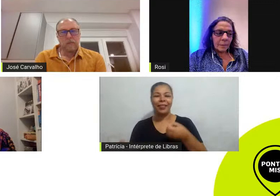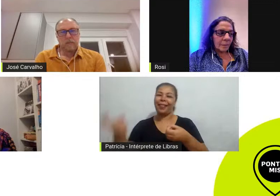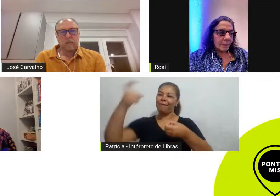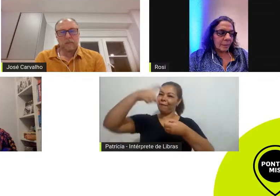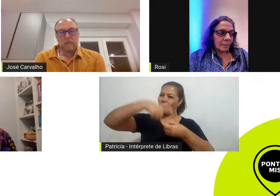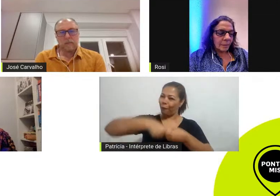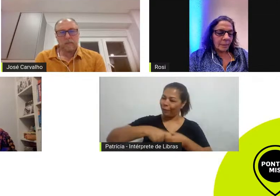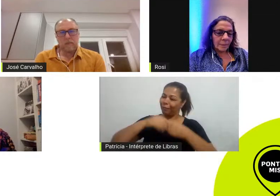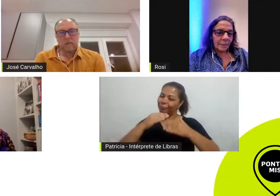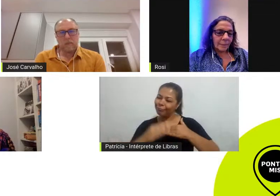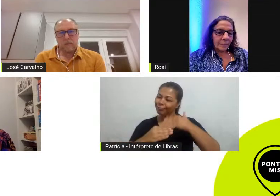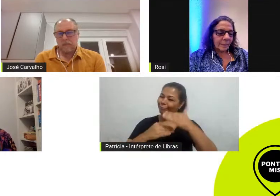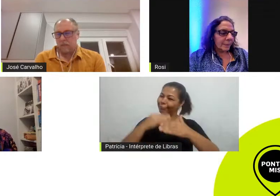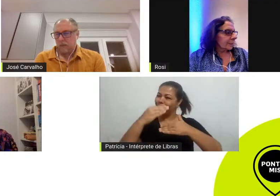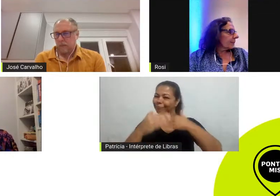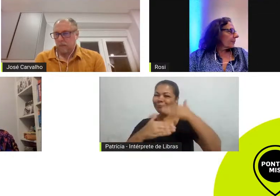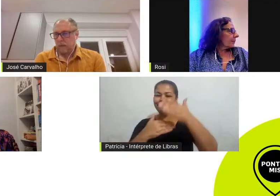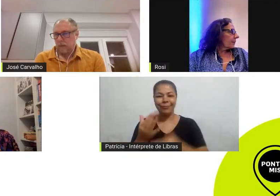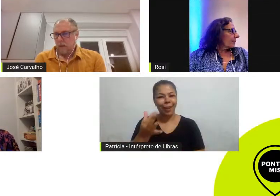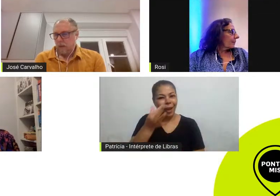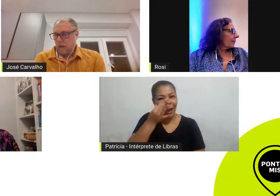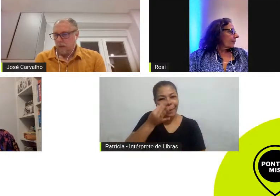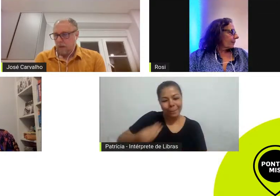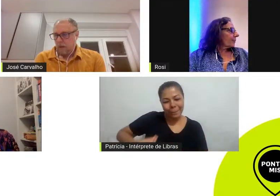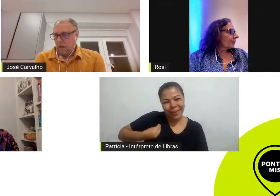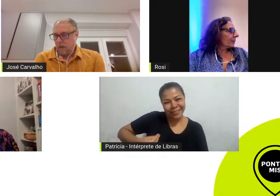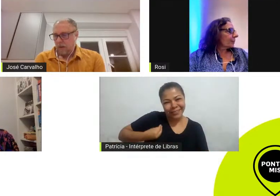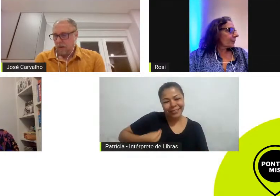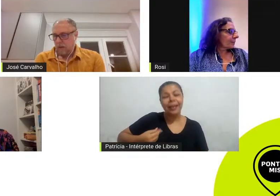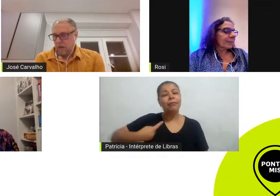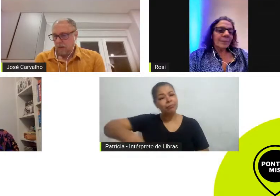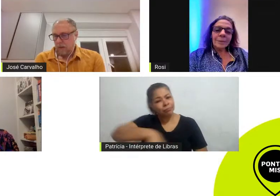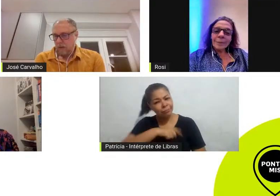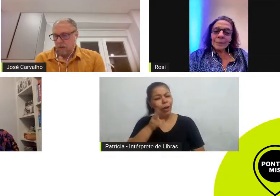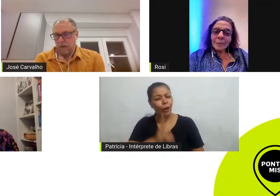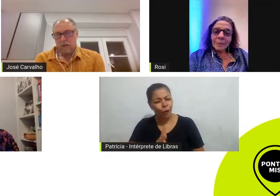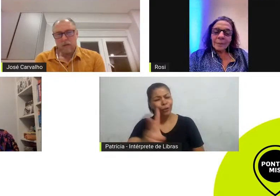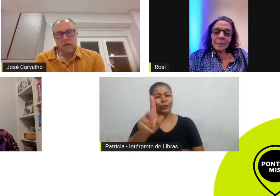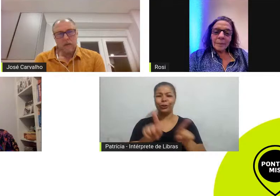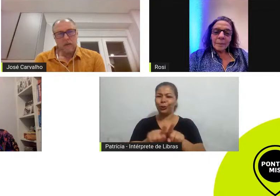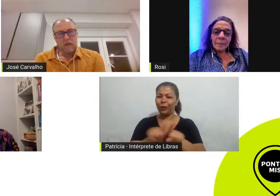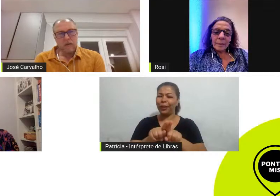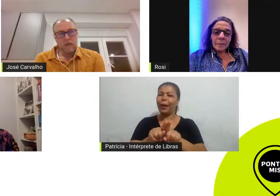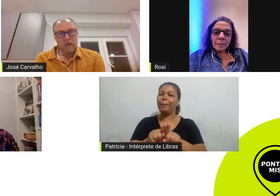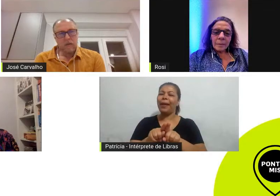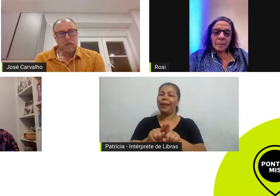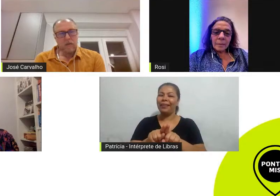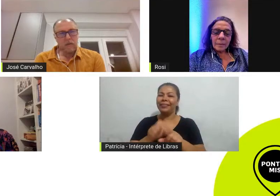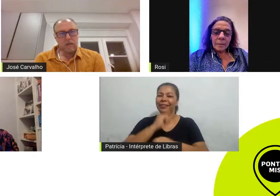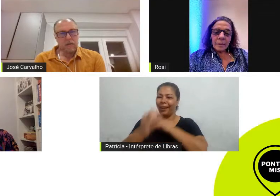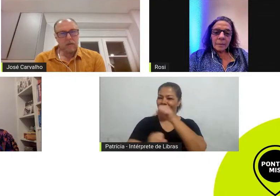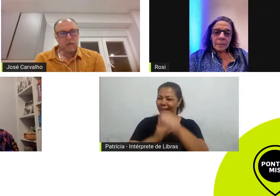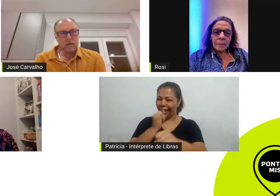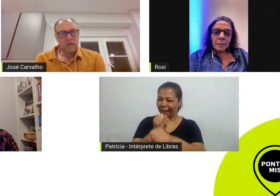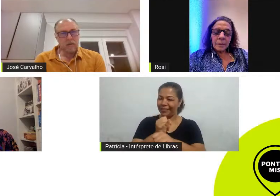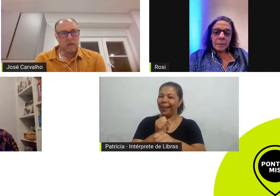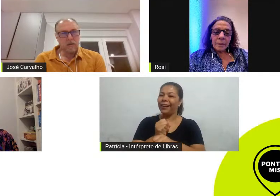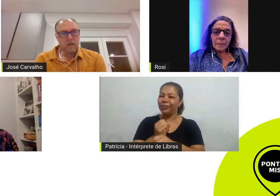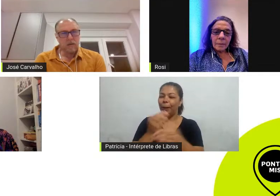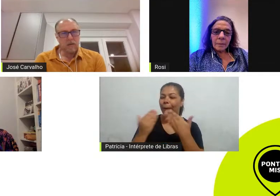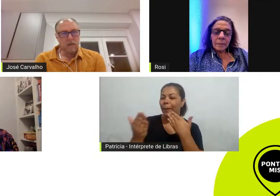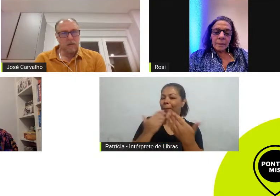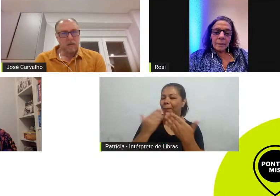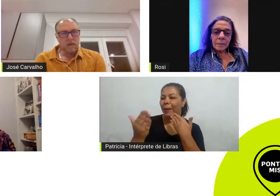programação presencial e a gente continua aqui no online nesse delicioso bate-papo de cinema e vou falar então de uma das nossas oficineiras